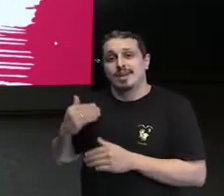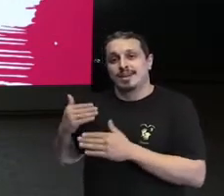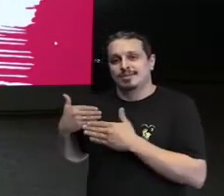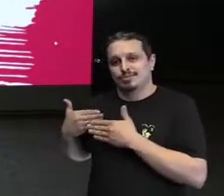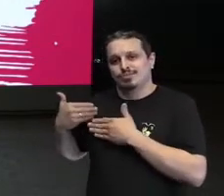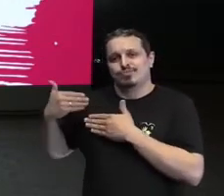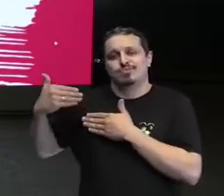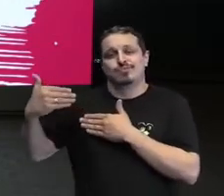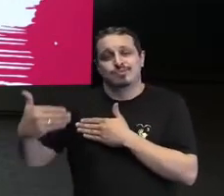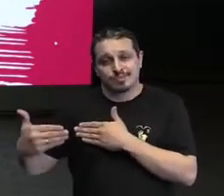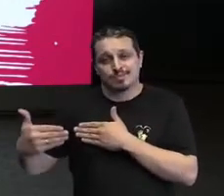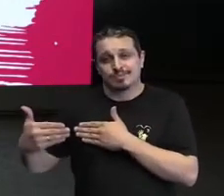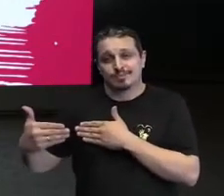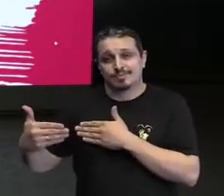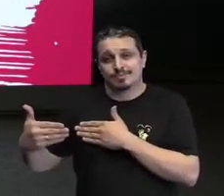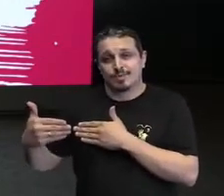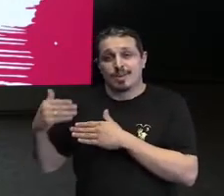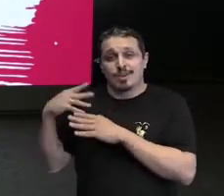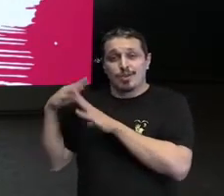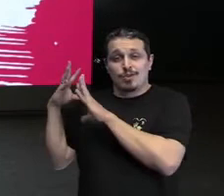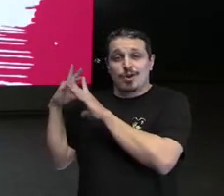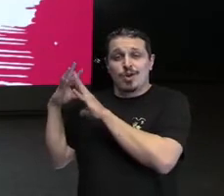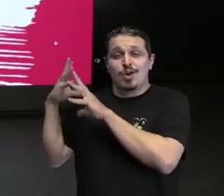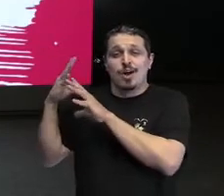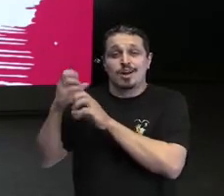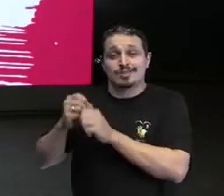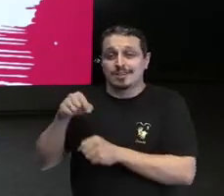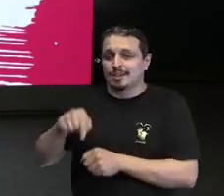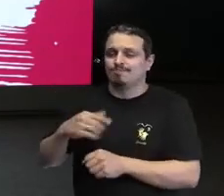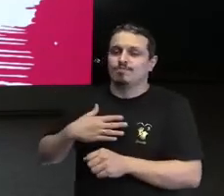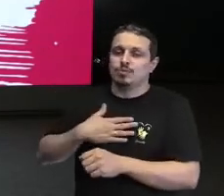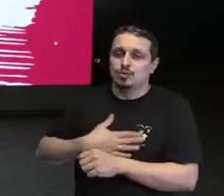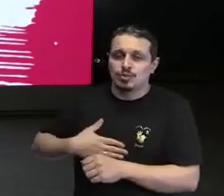jornada, eu tive o prazer e a honra